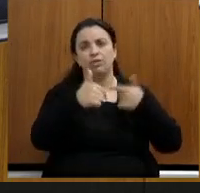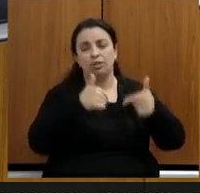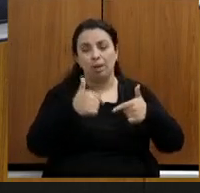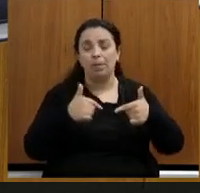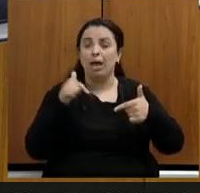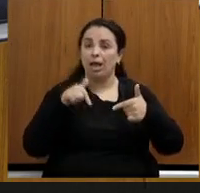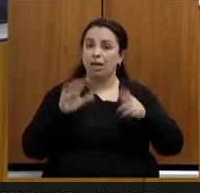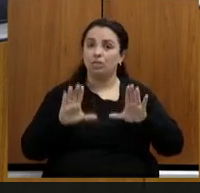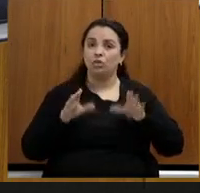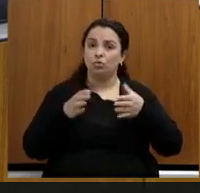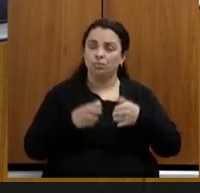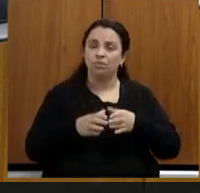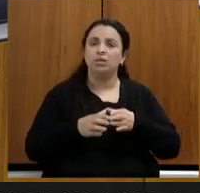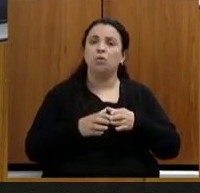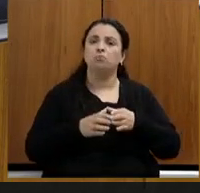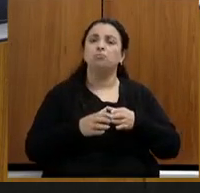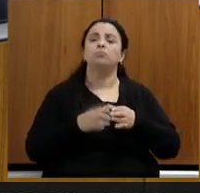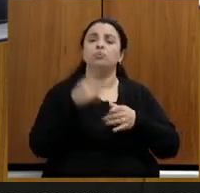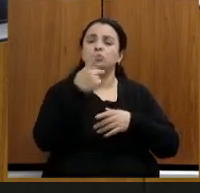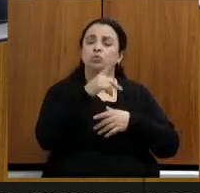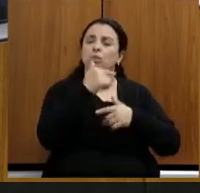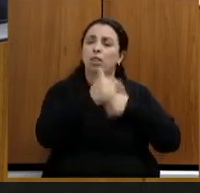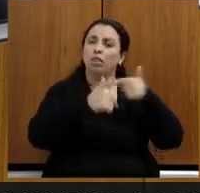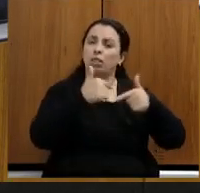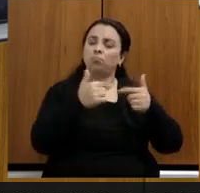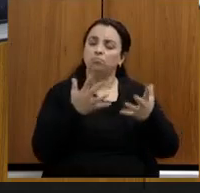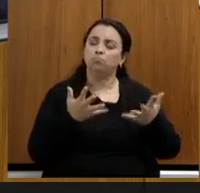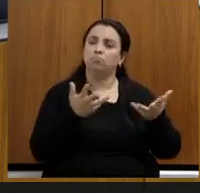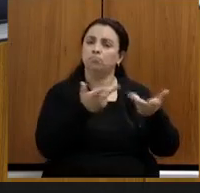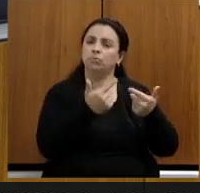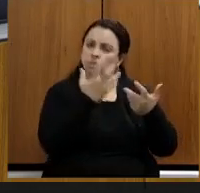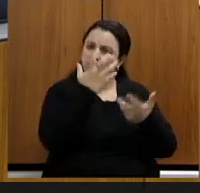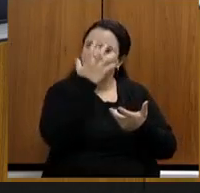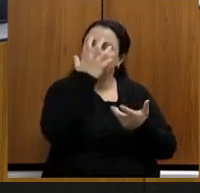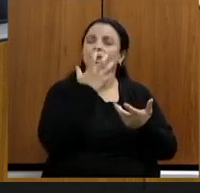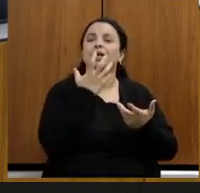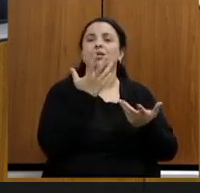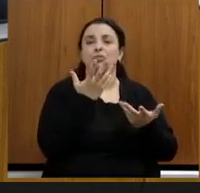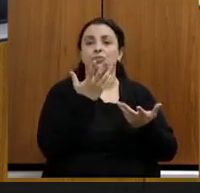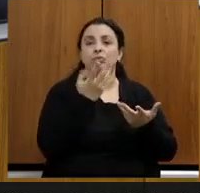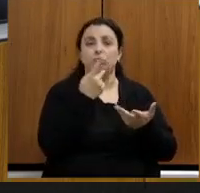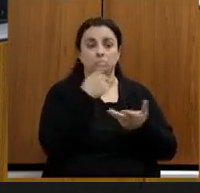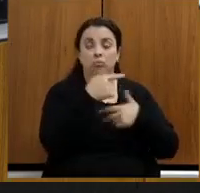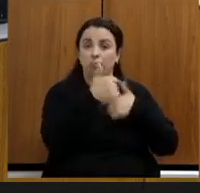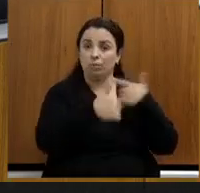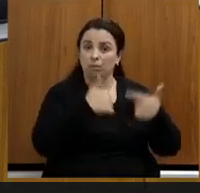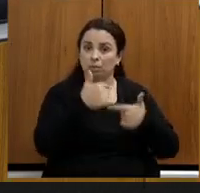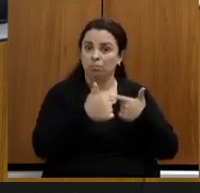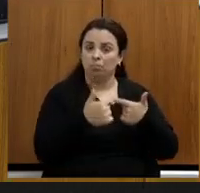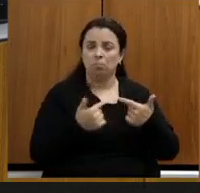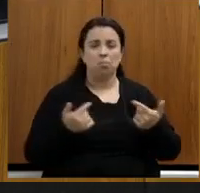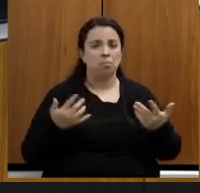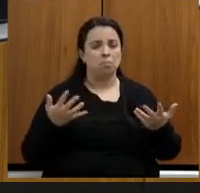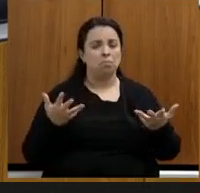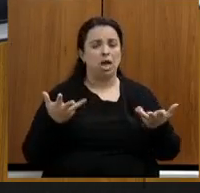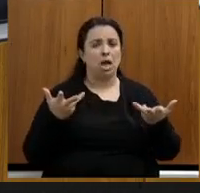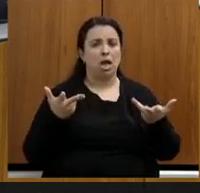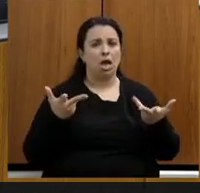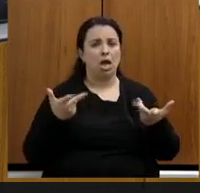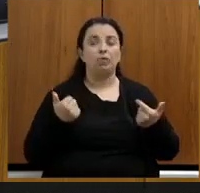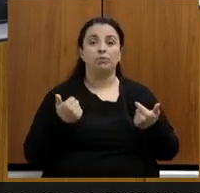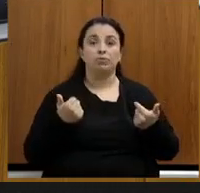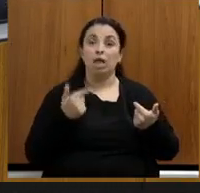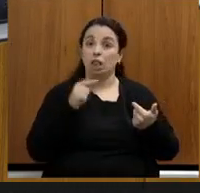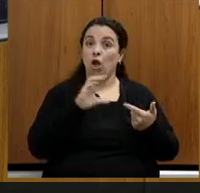com a sua atuação sua atuação séria a sua atuação brilhante na COP26